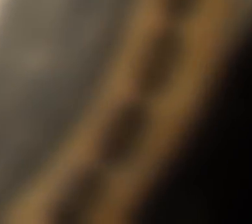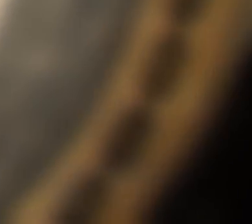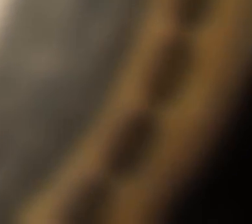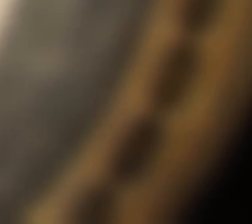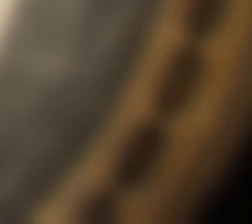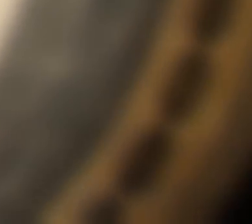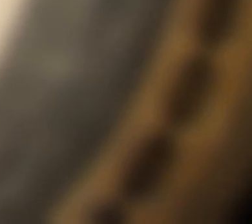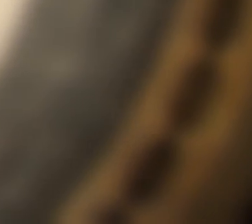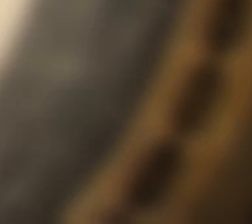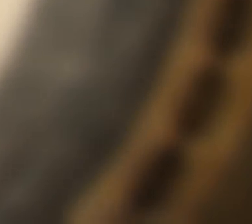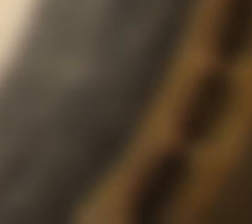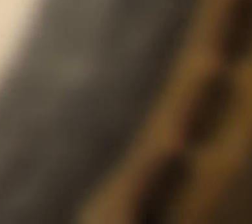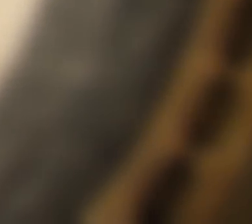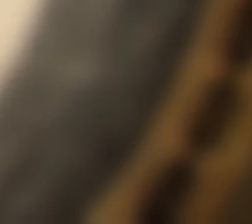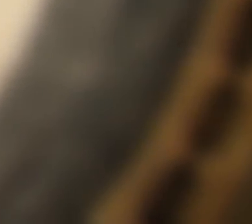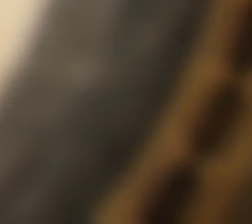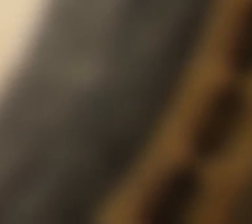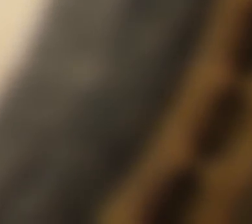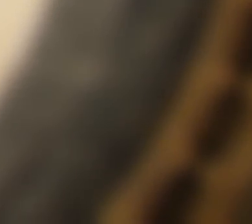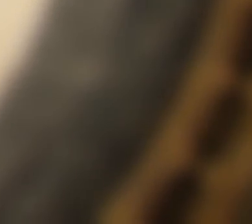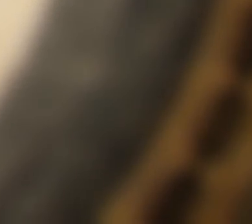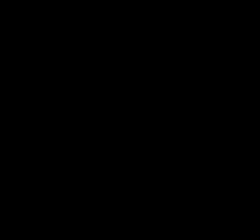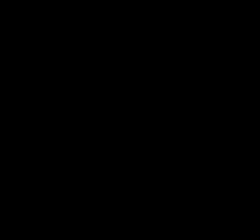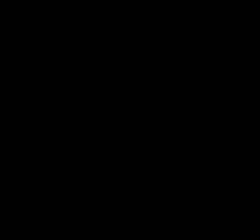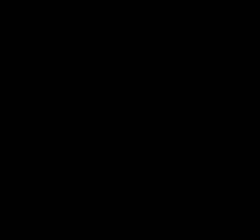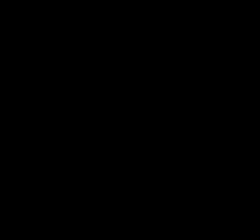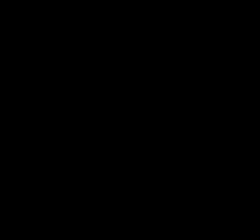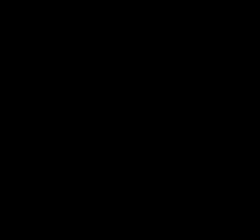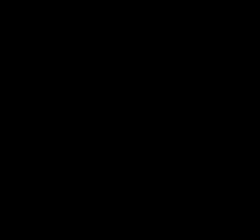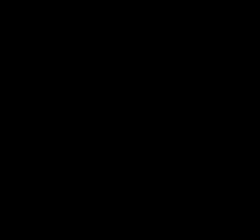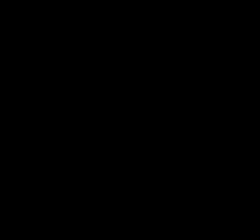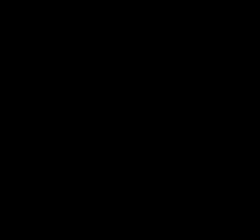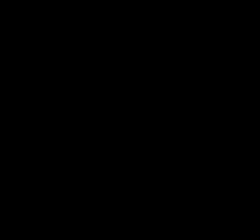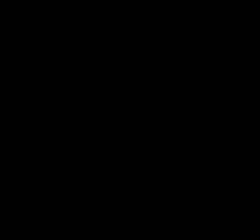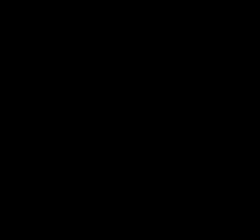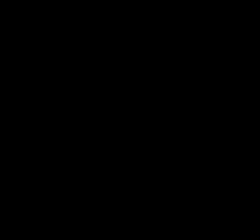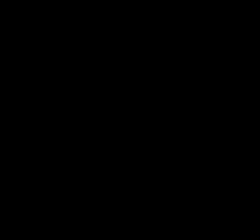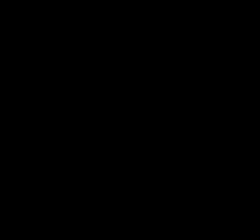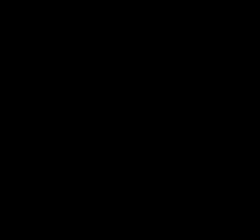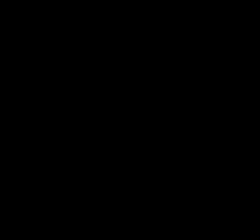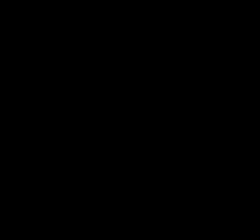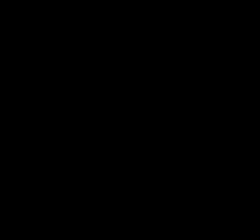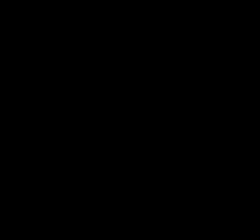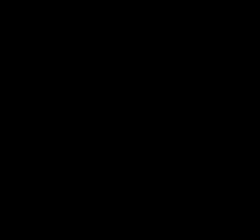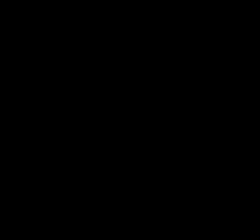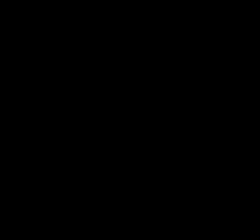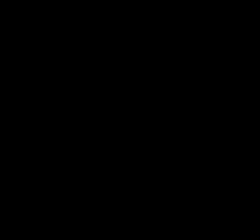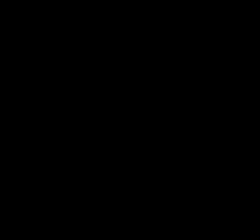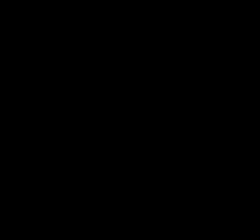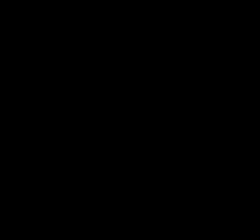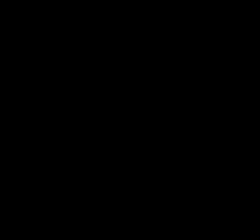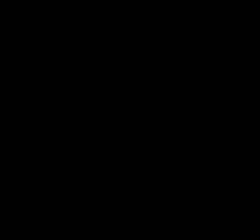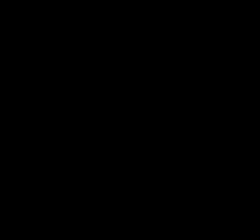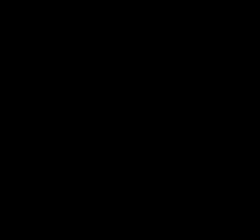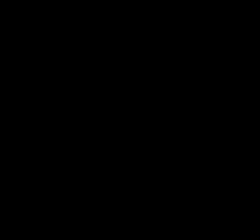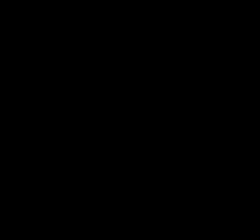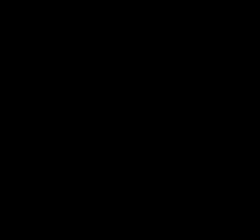e aí Legenda por Sônia Ruberti